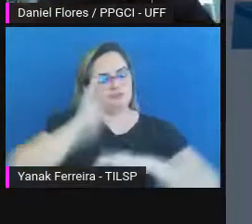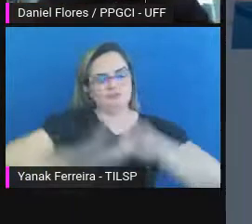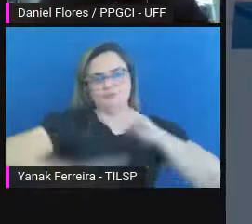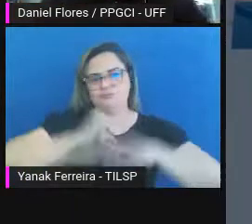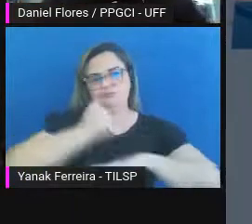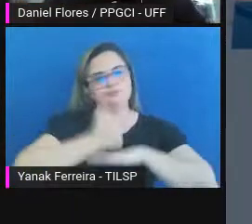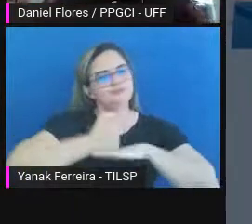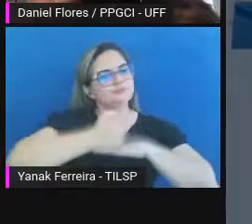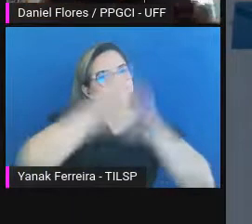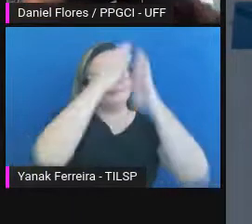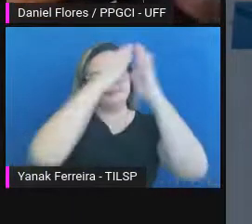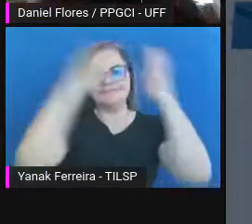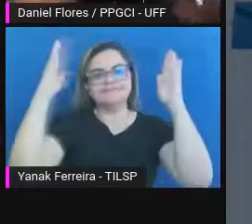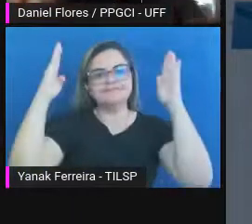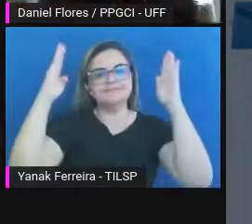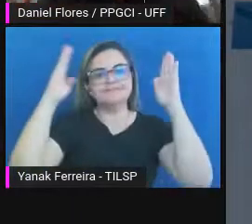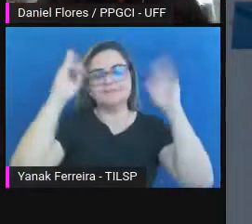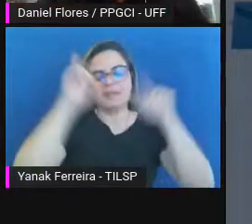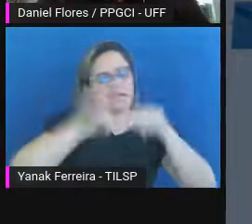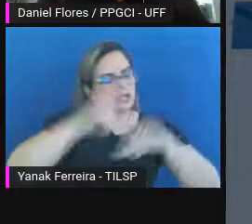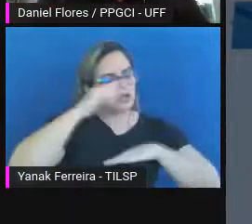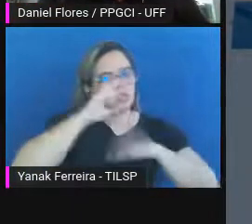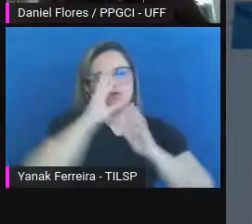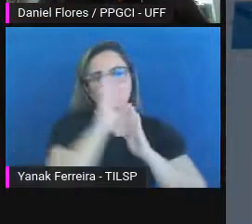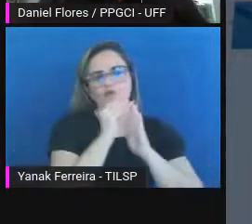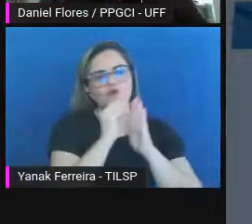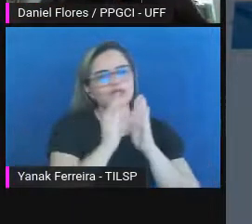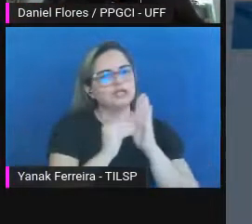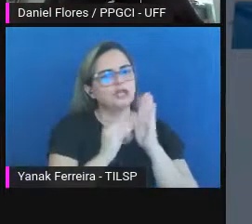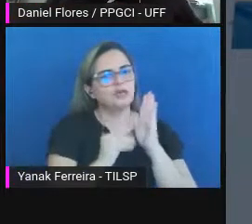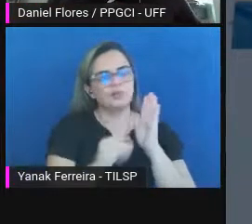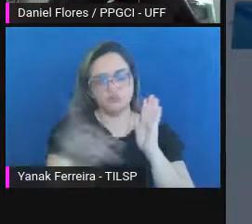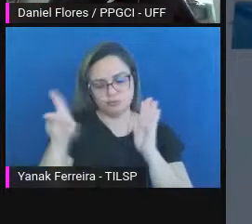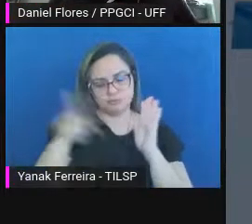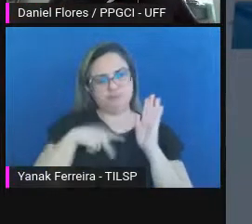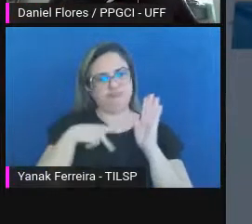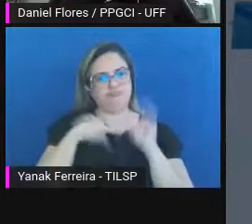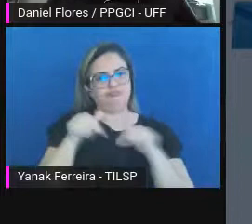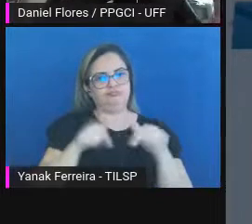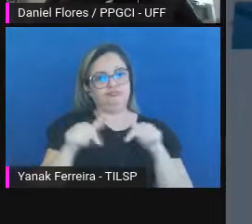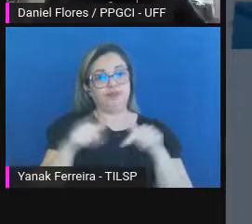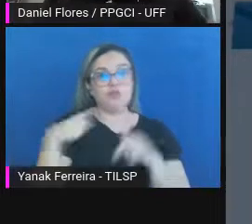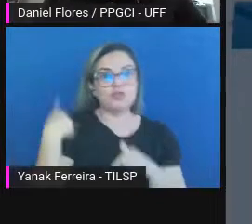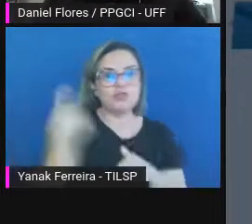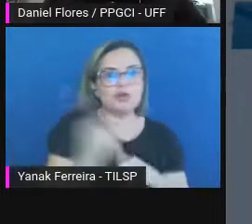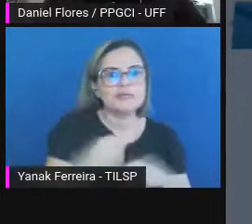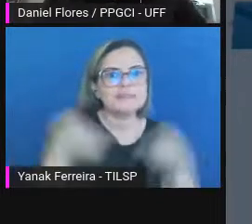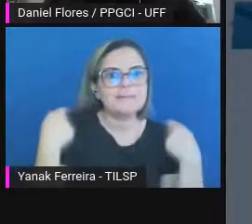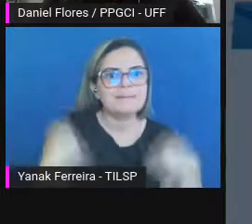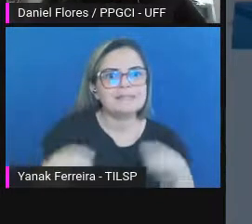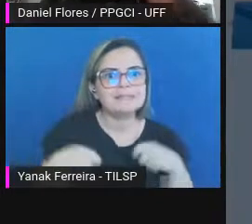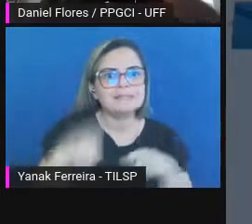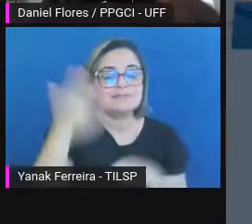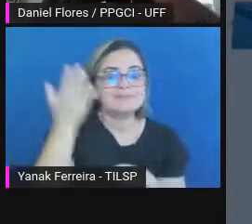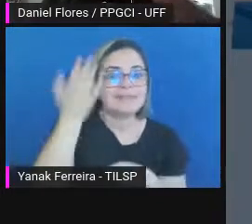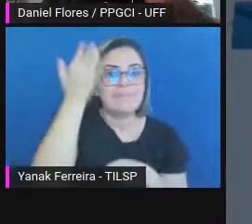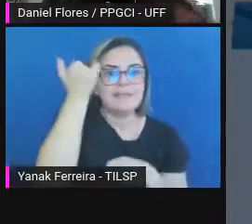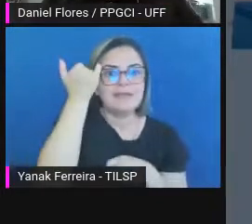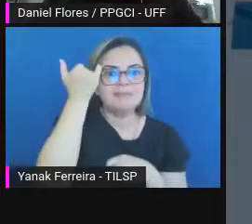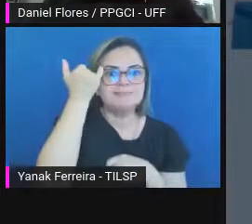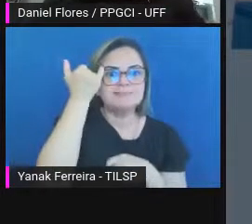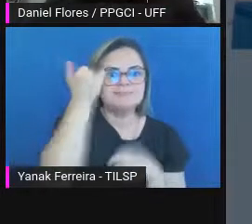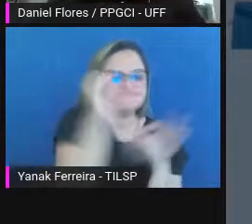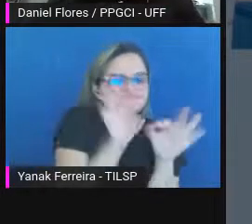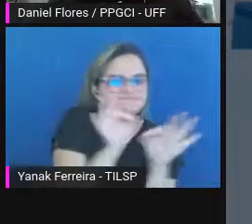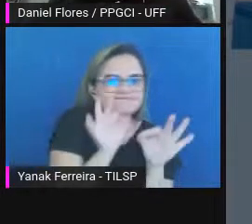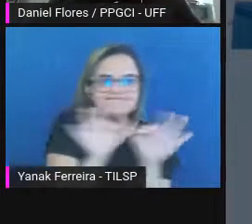conteúdo de museólogo. Nós temos que dominar a elaboração de pacotes. Inclusive, a própria biblioteca do Congresso americano,